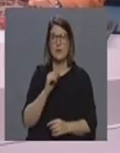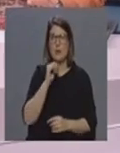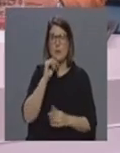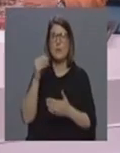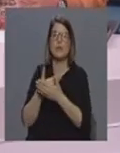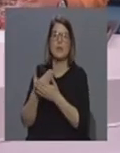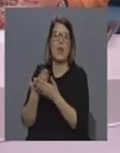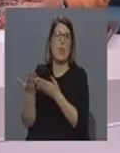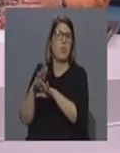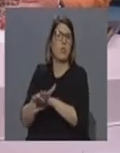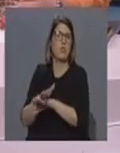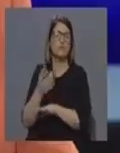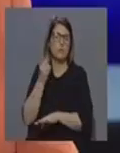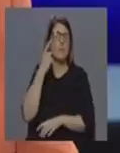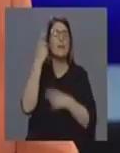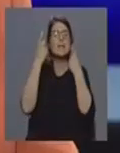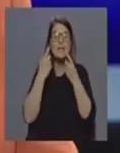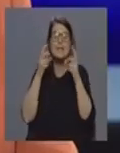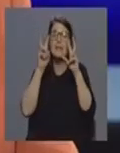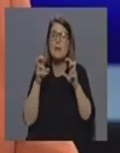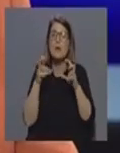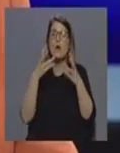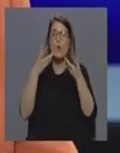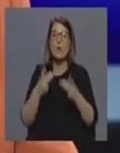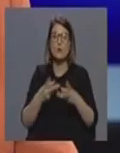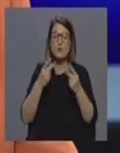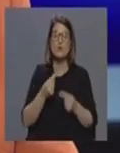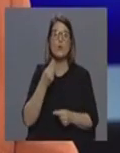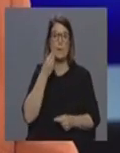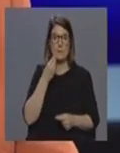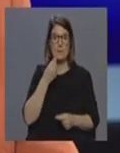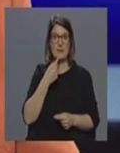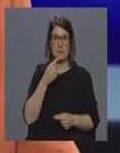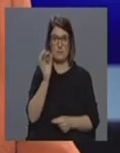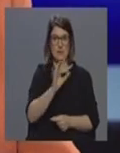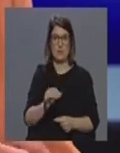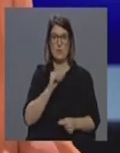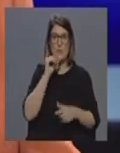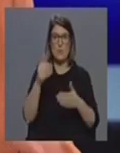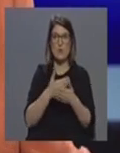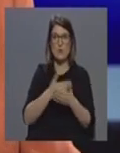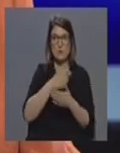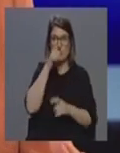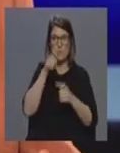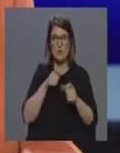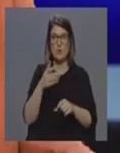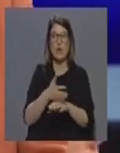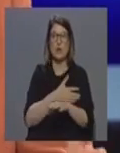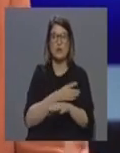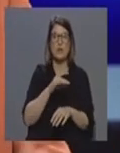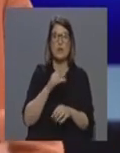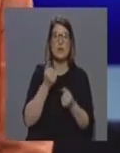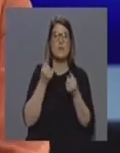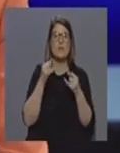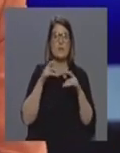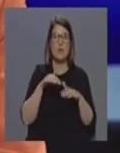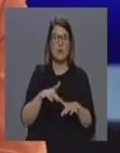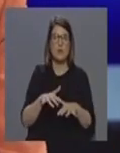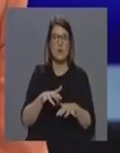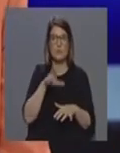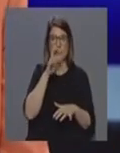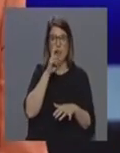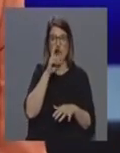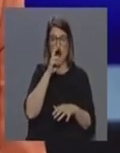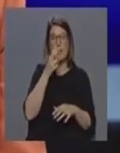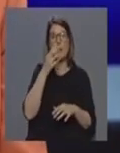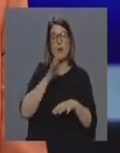pensar como é que as contas são feitas. E se as contas são feitas a partir da mortalidade de todos os doentes que tiveram uma infecção respiratória por uma gripe, o valor é